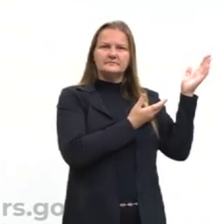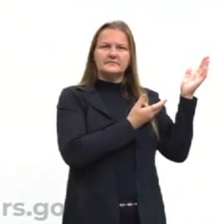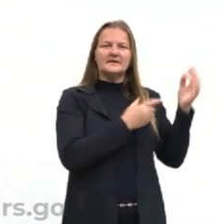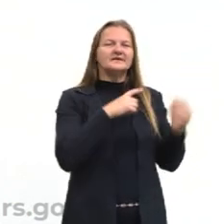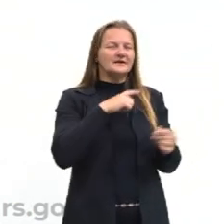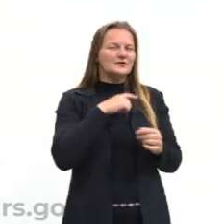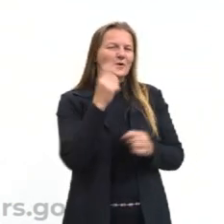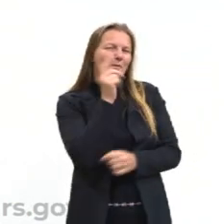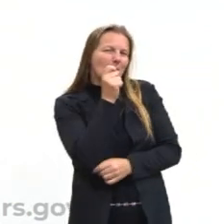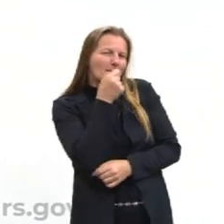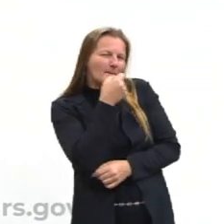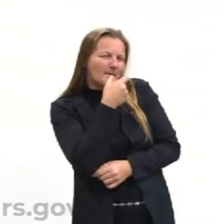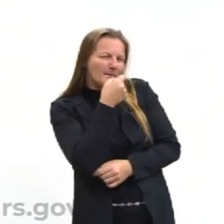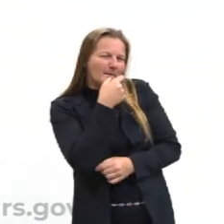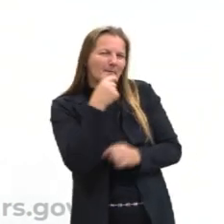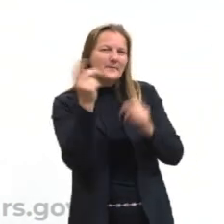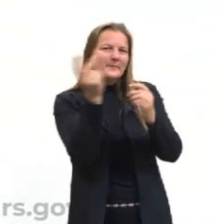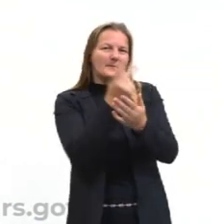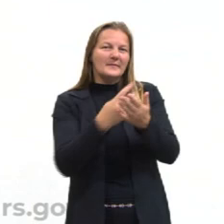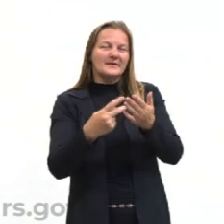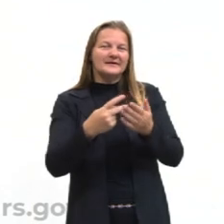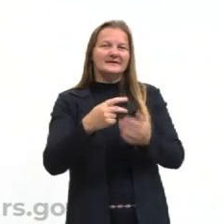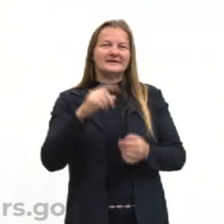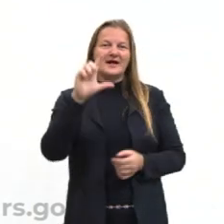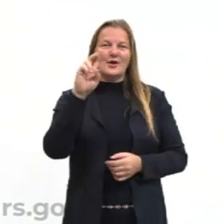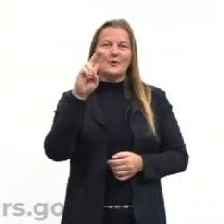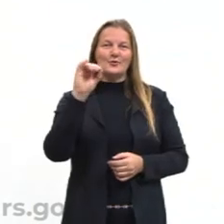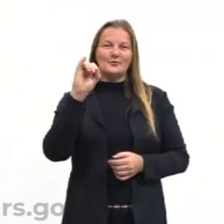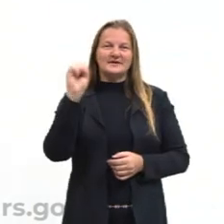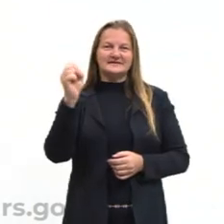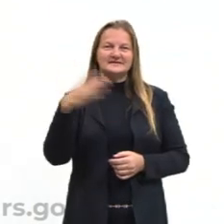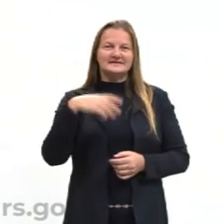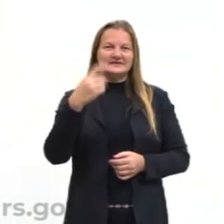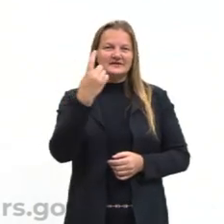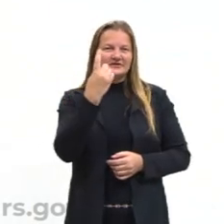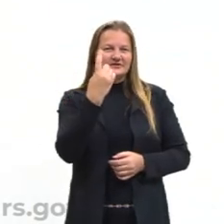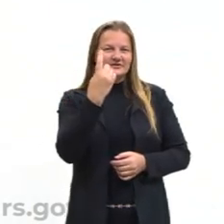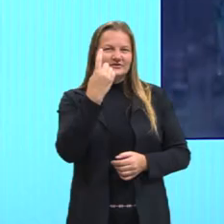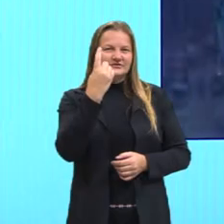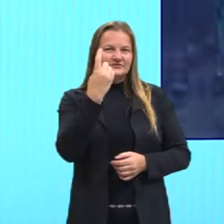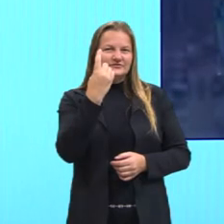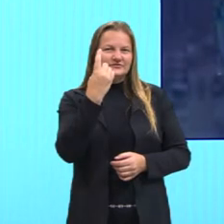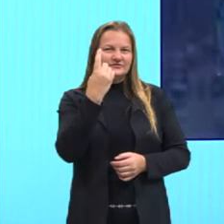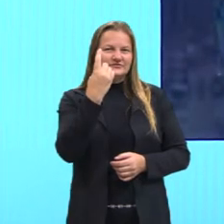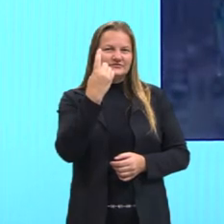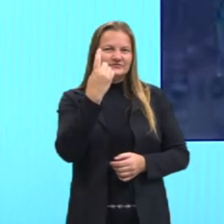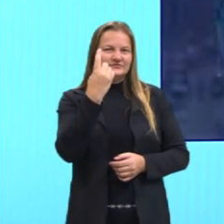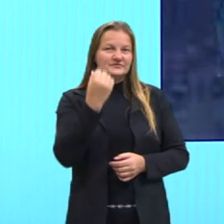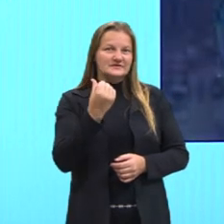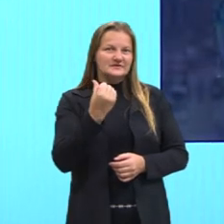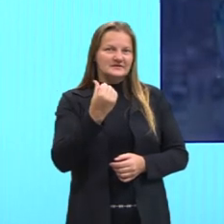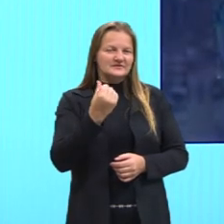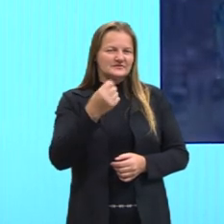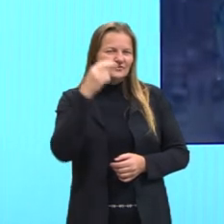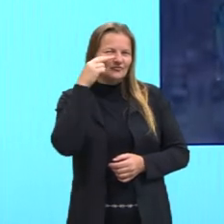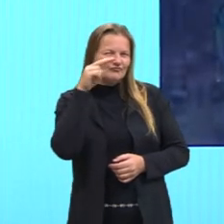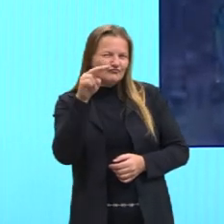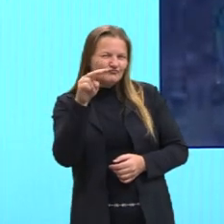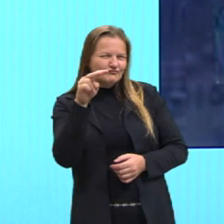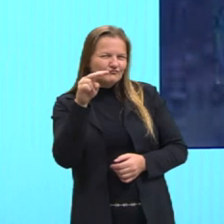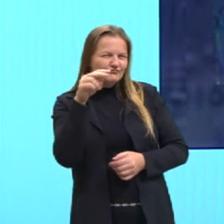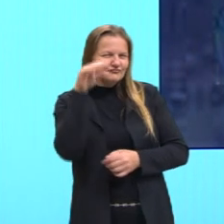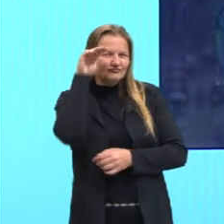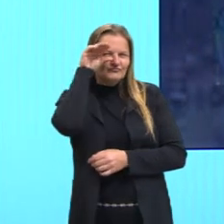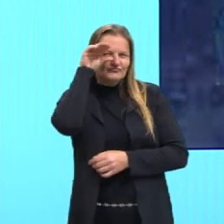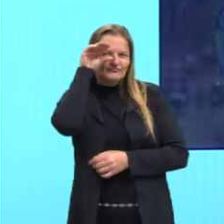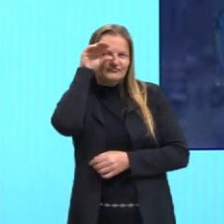E aqui é o Luiz XVI observando você deixando de estudar o absolutismo, né. A gente tem aí a carinha do Luiz